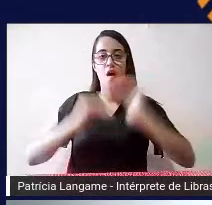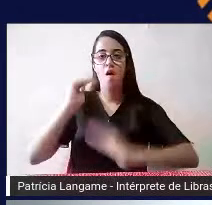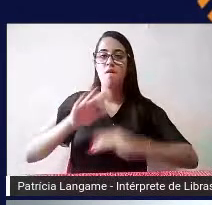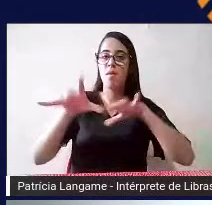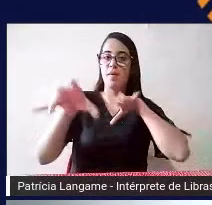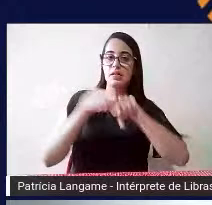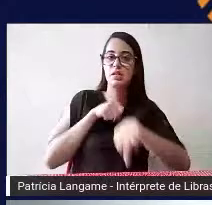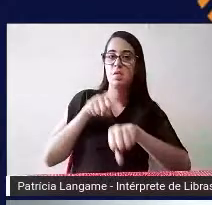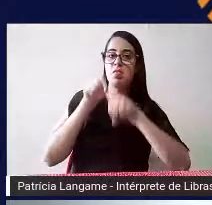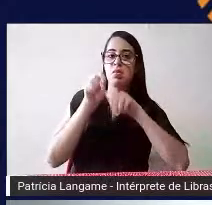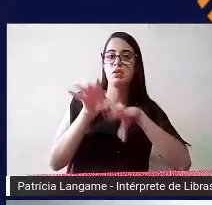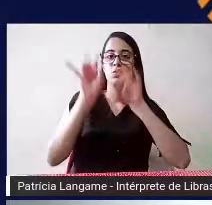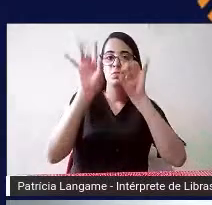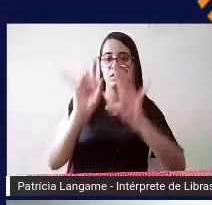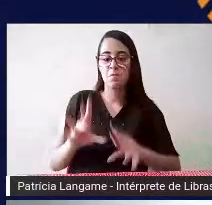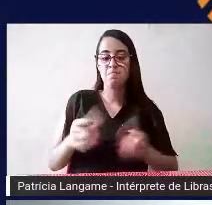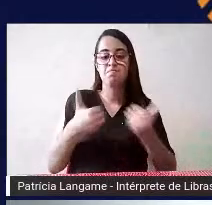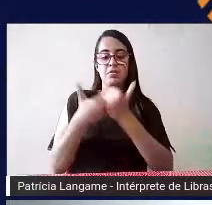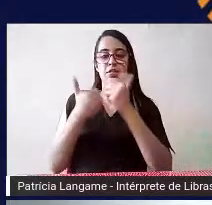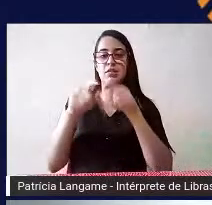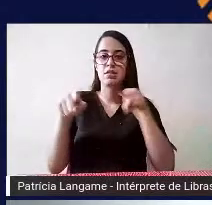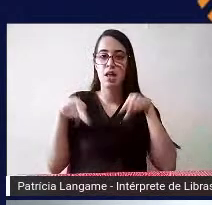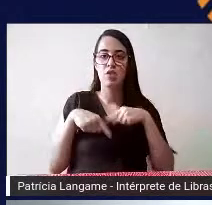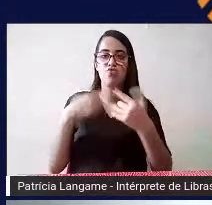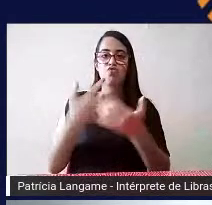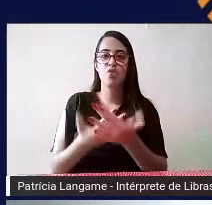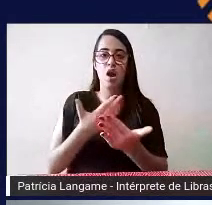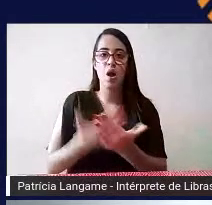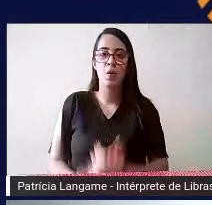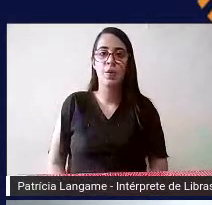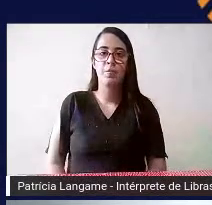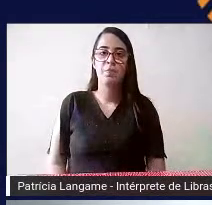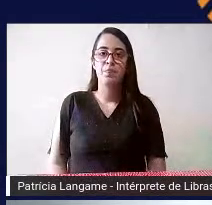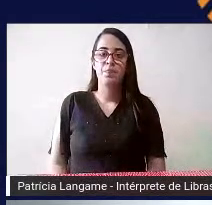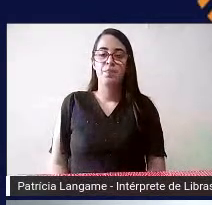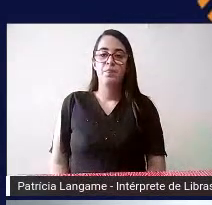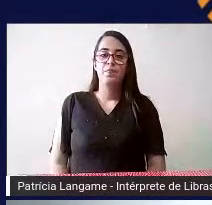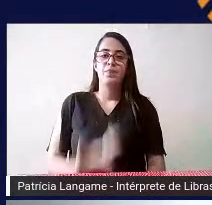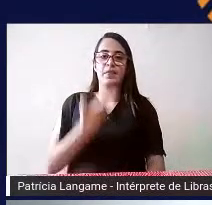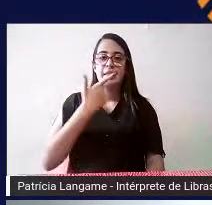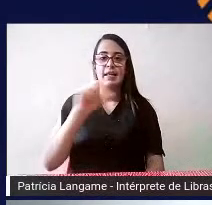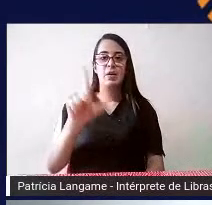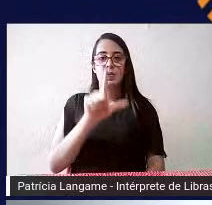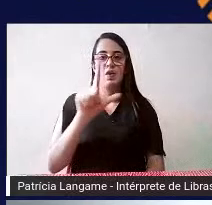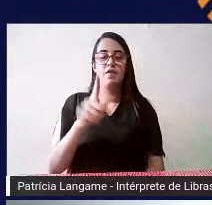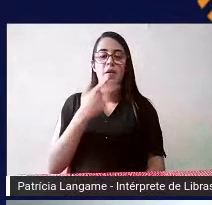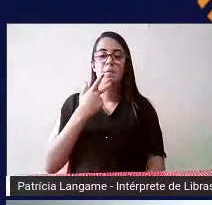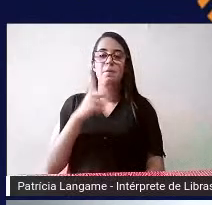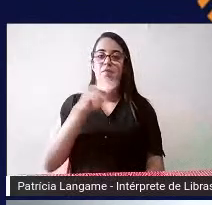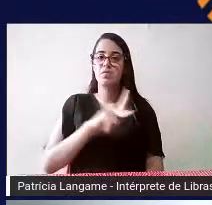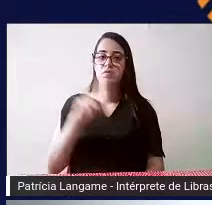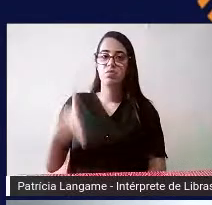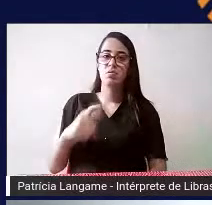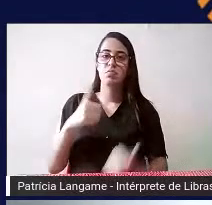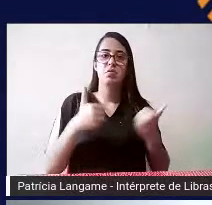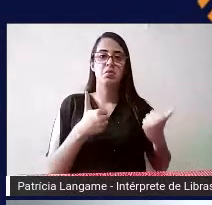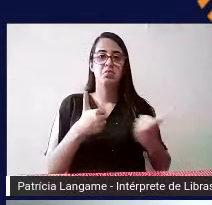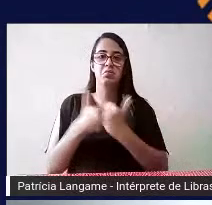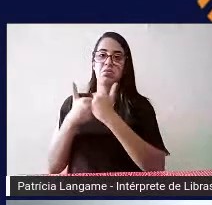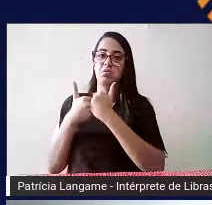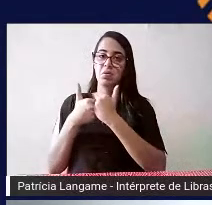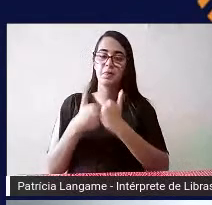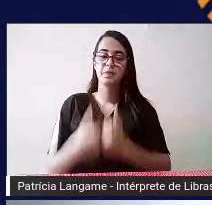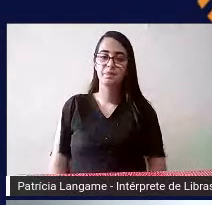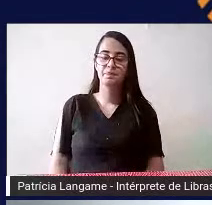auxiliá-lo na sala de aula a gente chama né a literatura já fala de professor colaborador ou bi docência